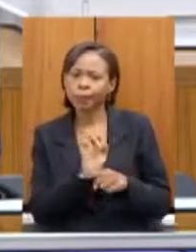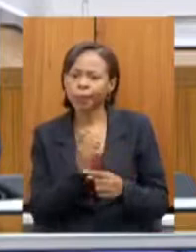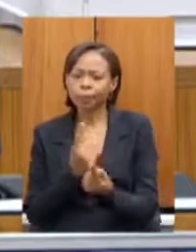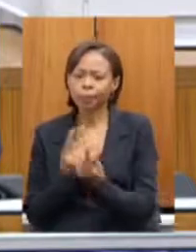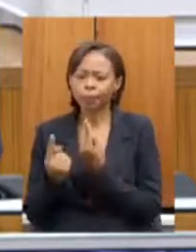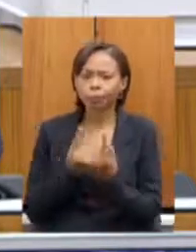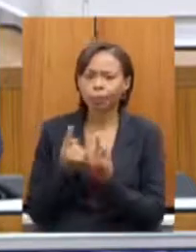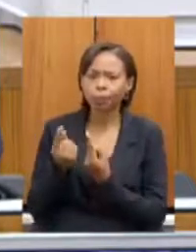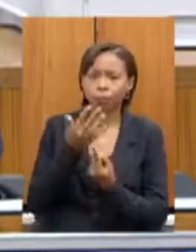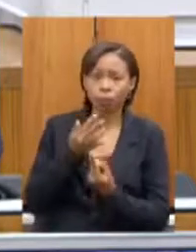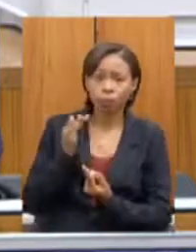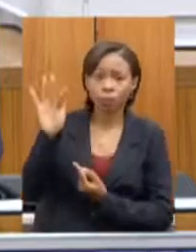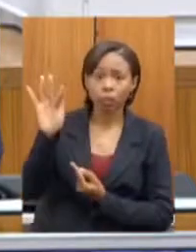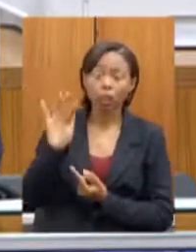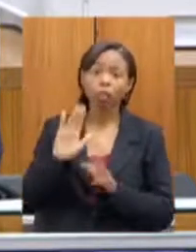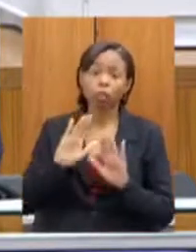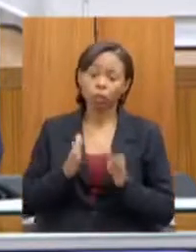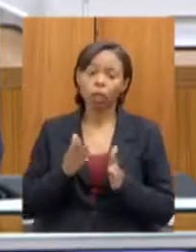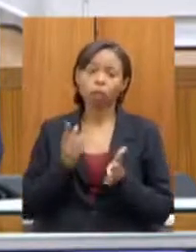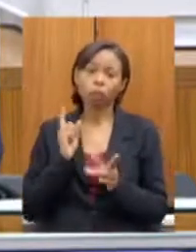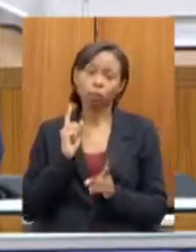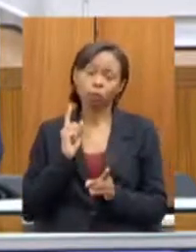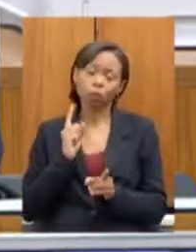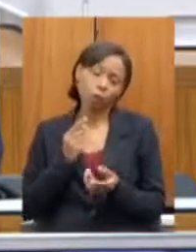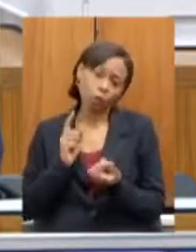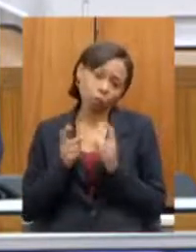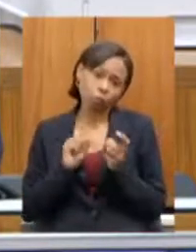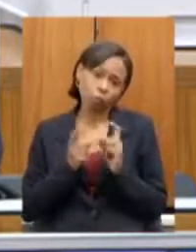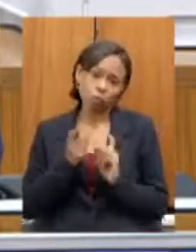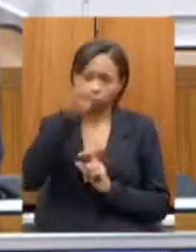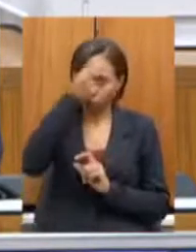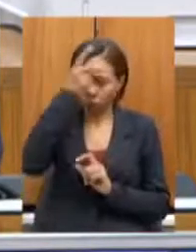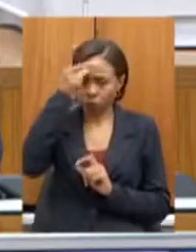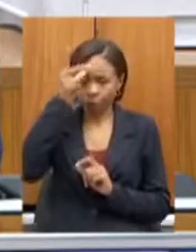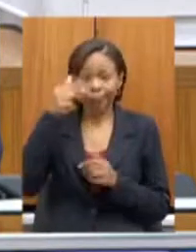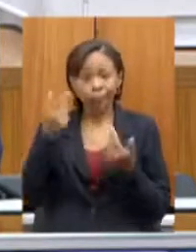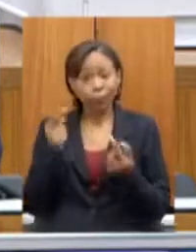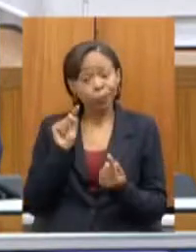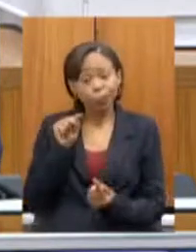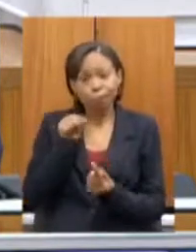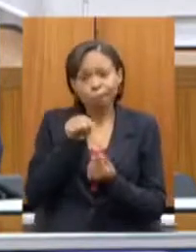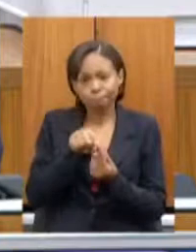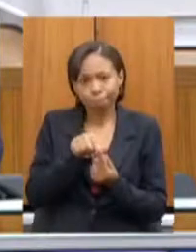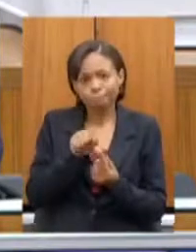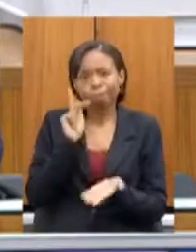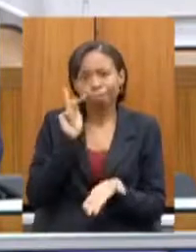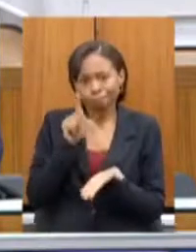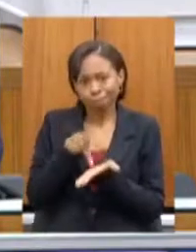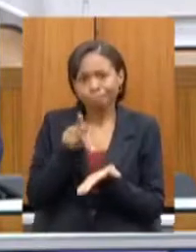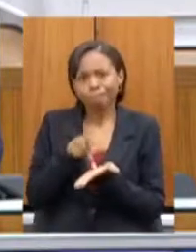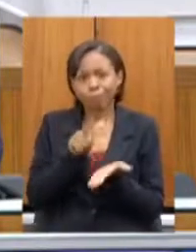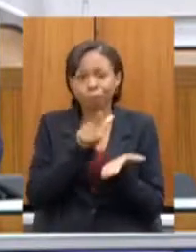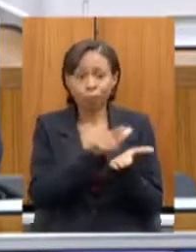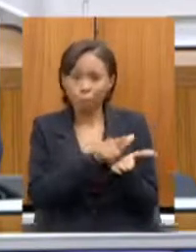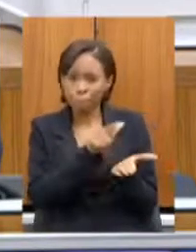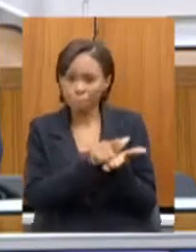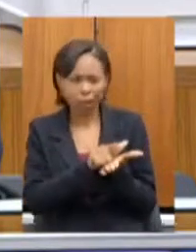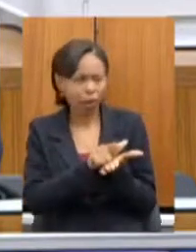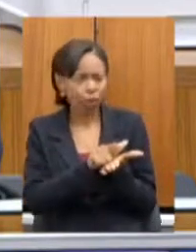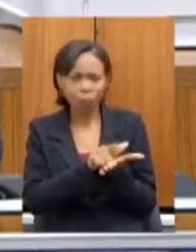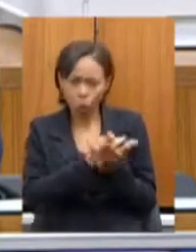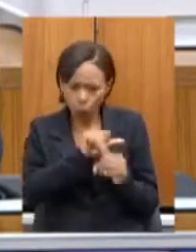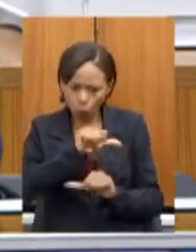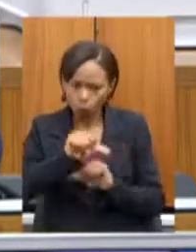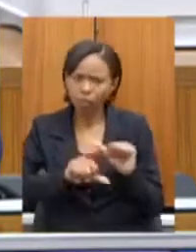e o objetivo aqui deputado é realmente tirar do papel como o senhor bem disse vamos usar sim o dinheiro